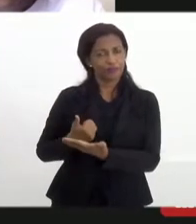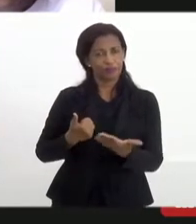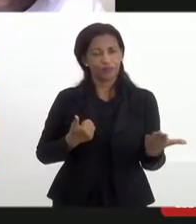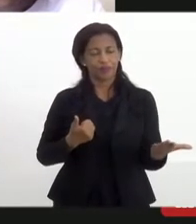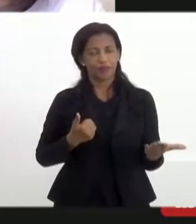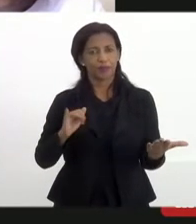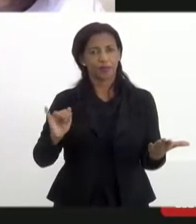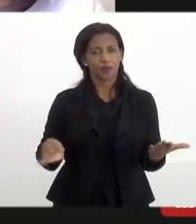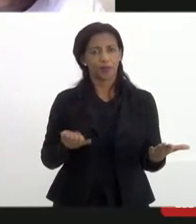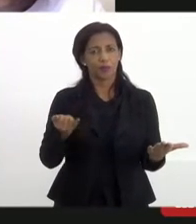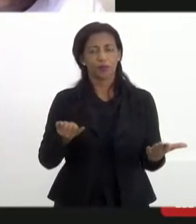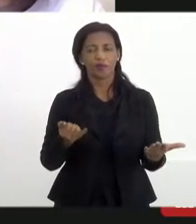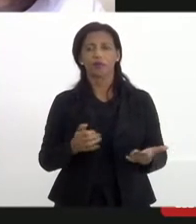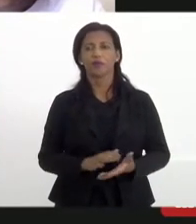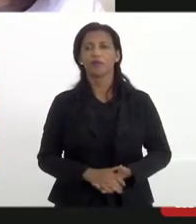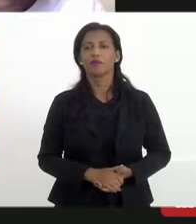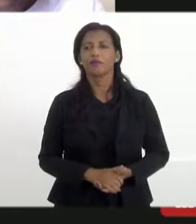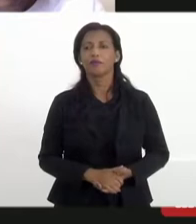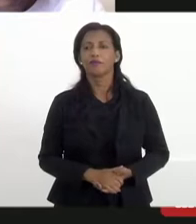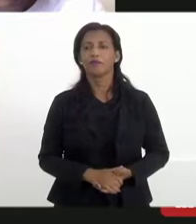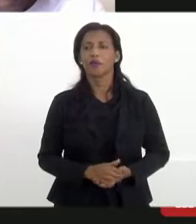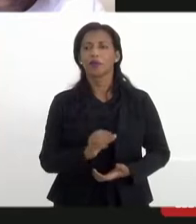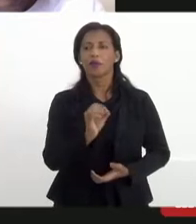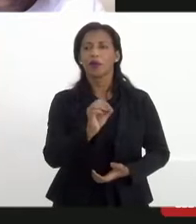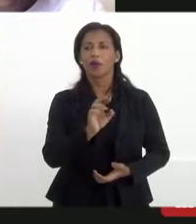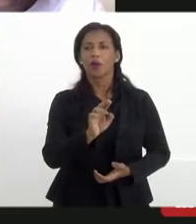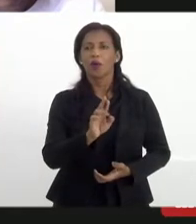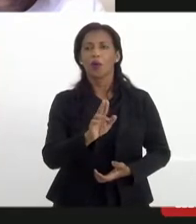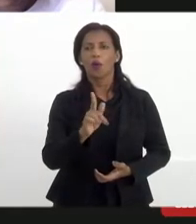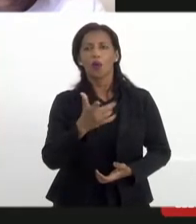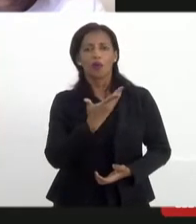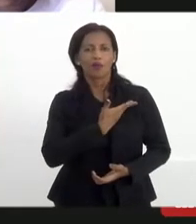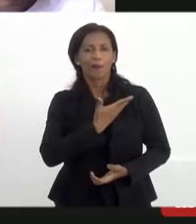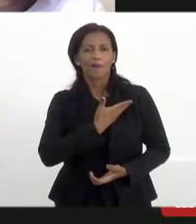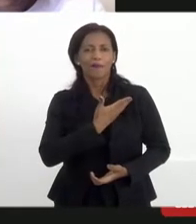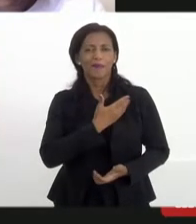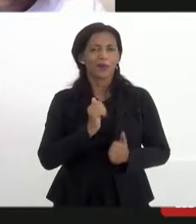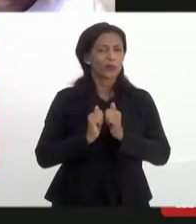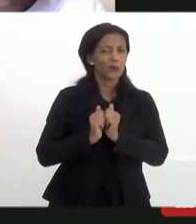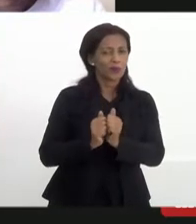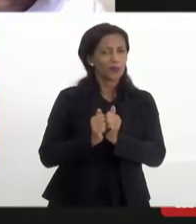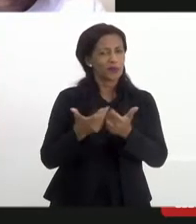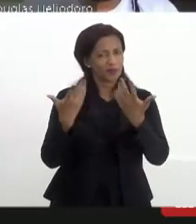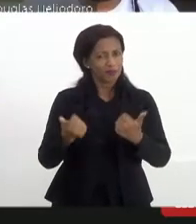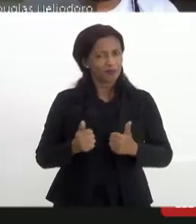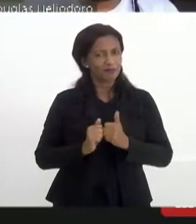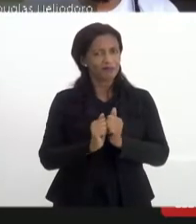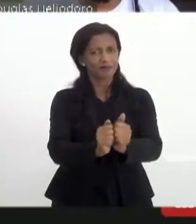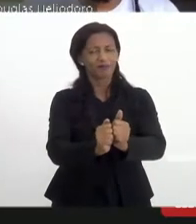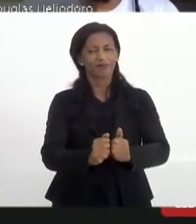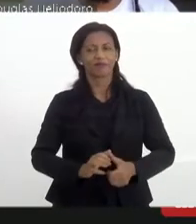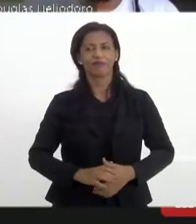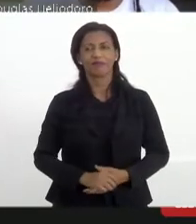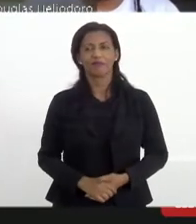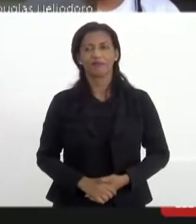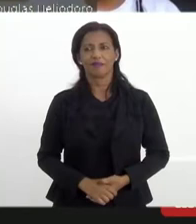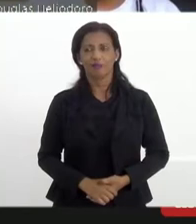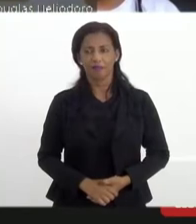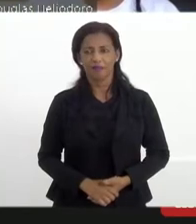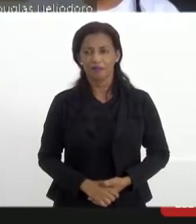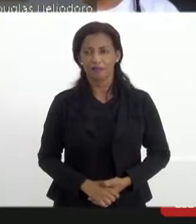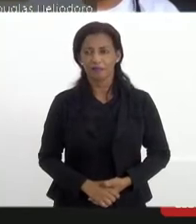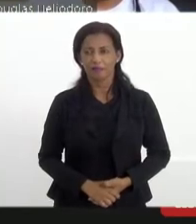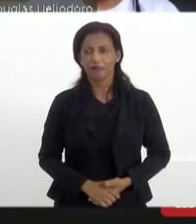que o Flávio possa fazer uma saudação. Orlando Guilhom, você tem a palavra, camarada, amigo, companheiro. Vamos em frente. Deputada Rejane.